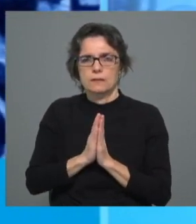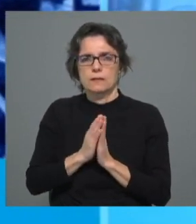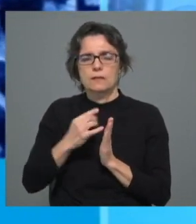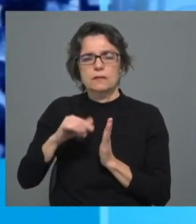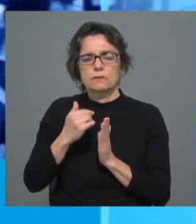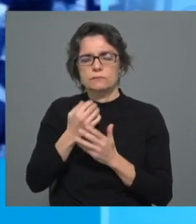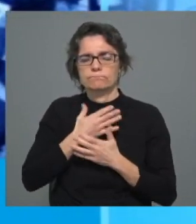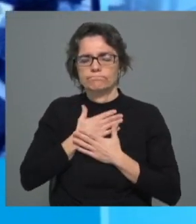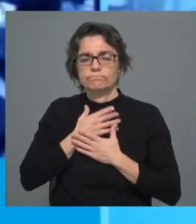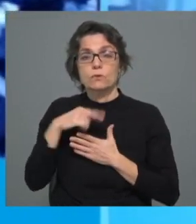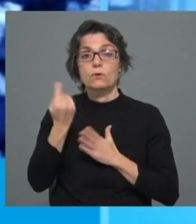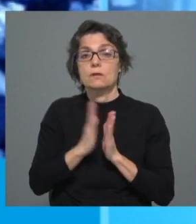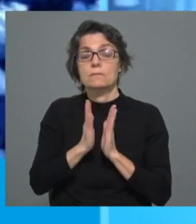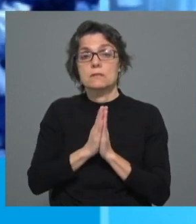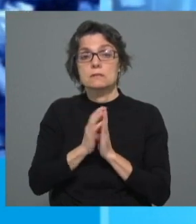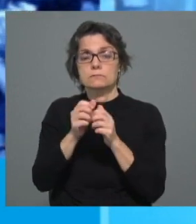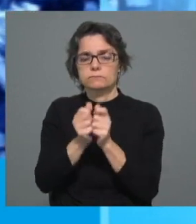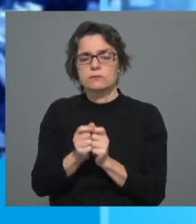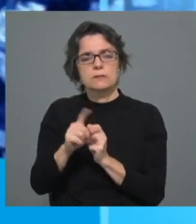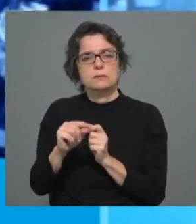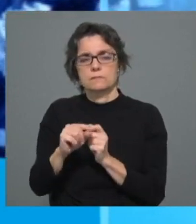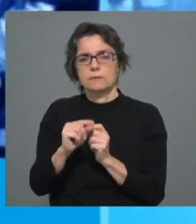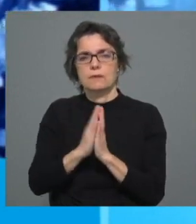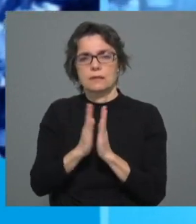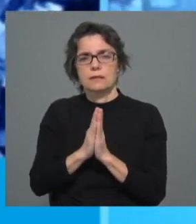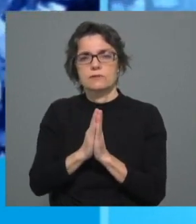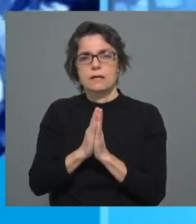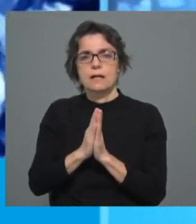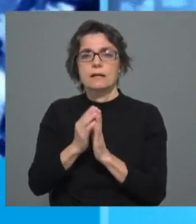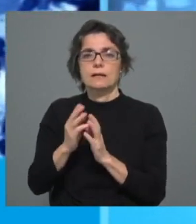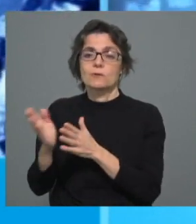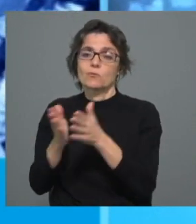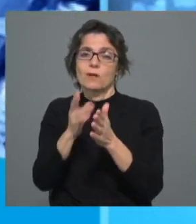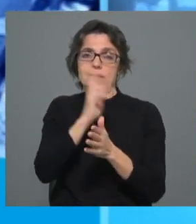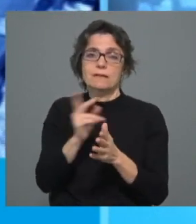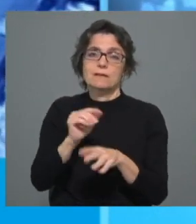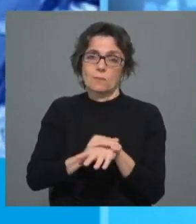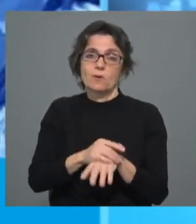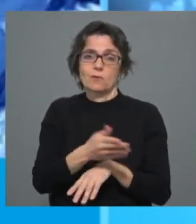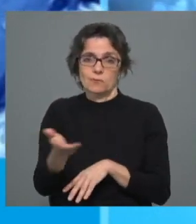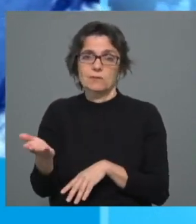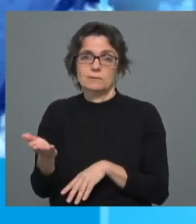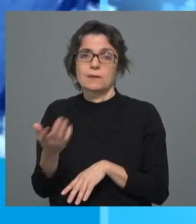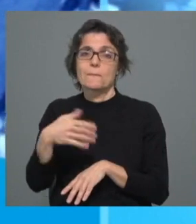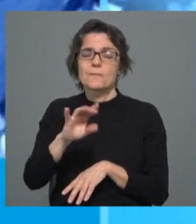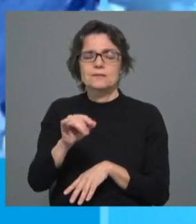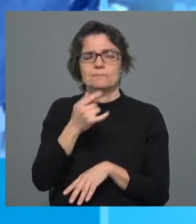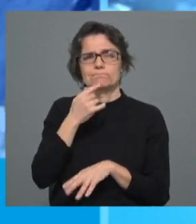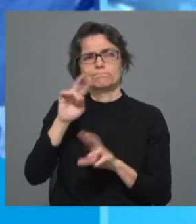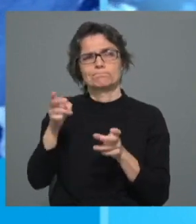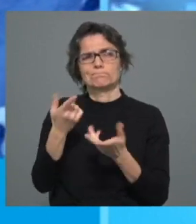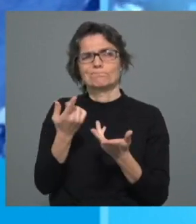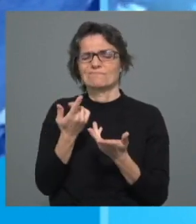nós rezamos pela Igreja Santa e pecadora, mas isto, para terceiros, pode parecer uma expressão um bocado